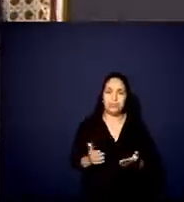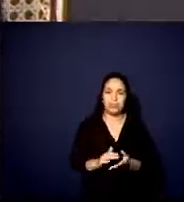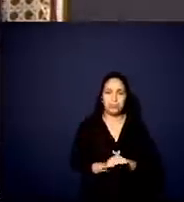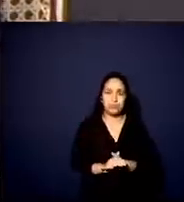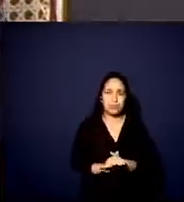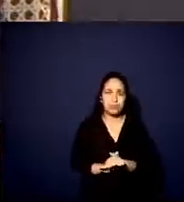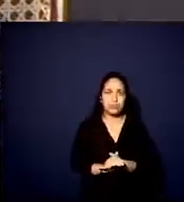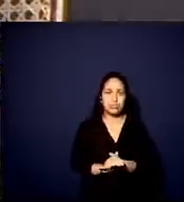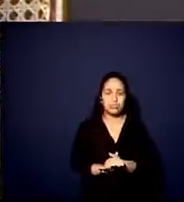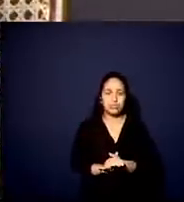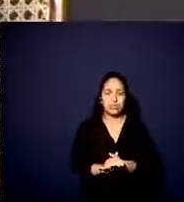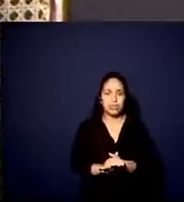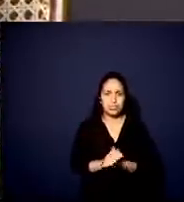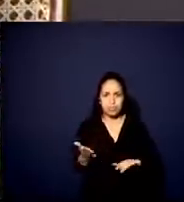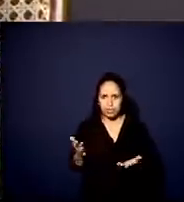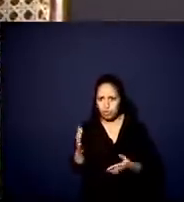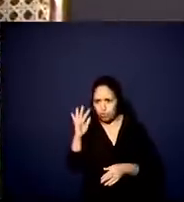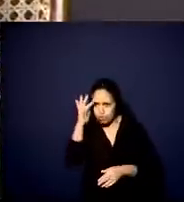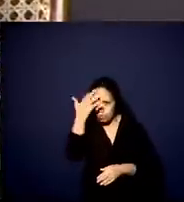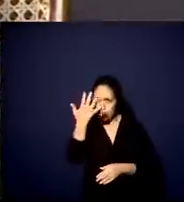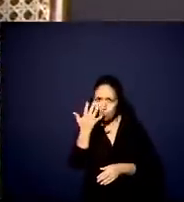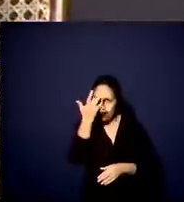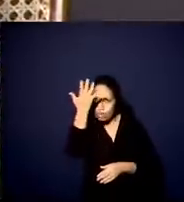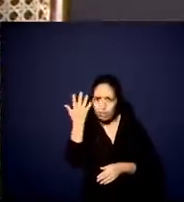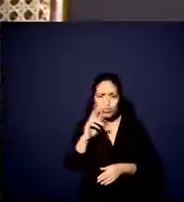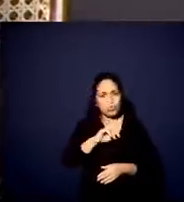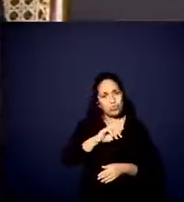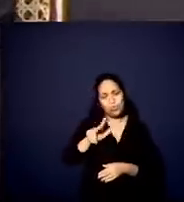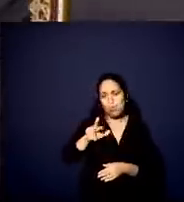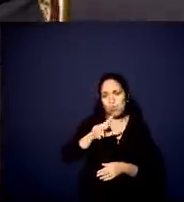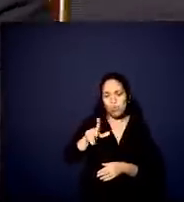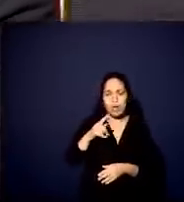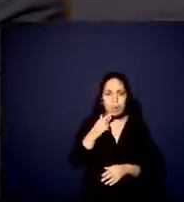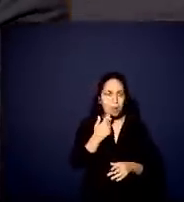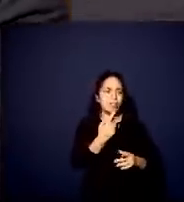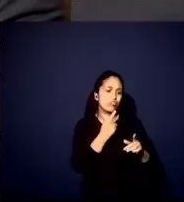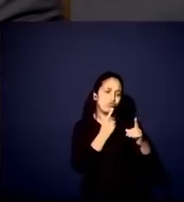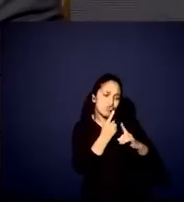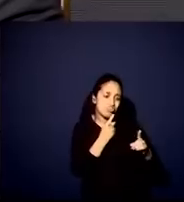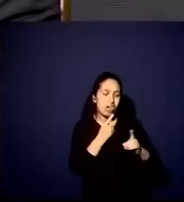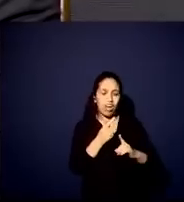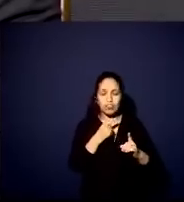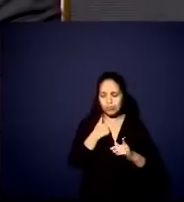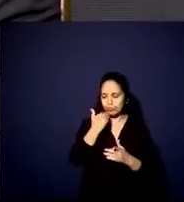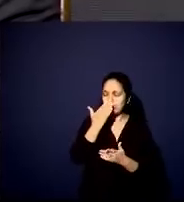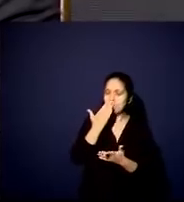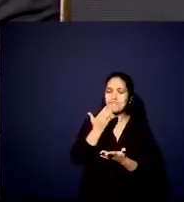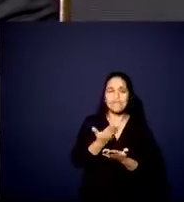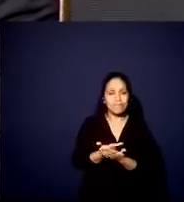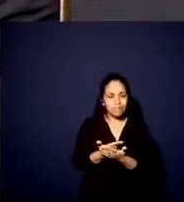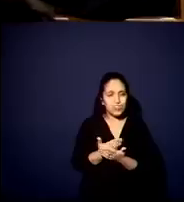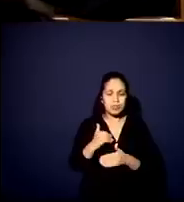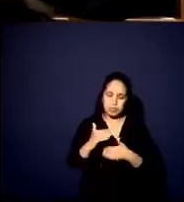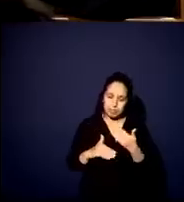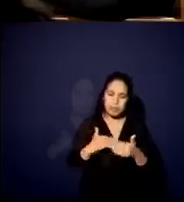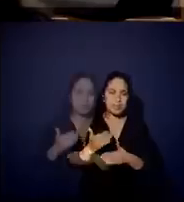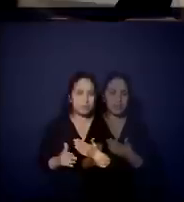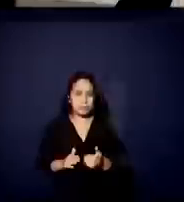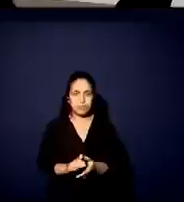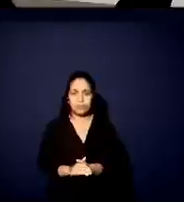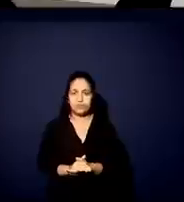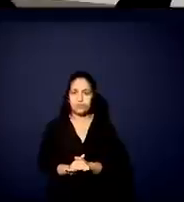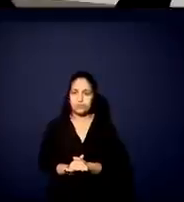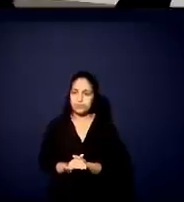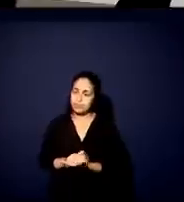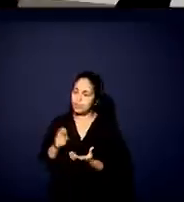de fácil resolução, mas o ambiente de diálogo me deixa confiante de que teremos um encaminhamento. Qual